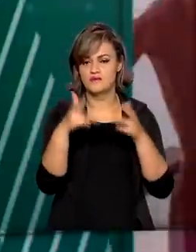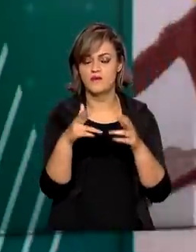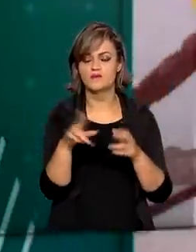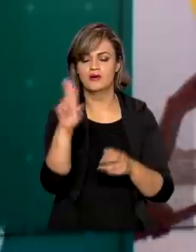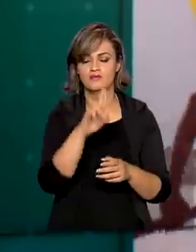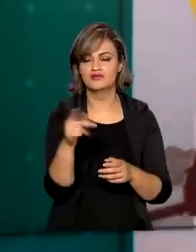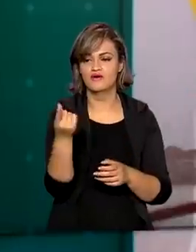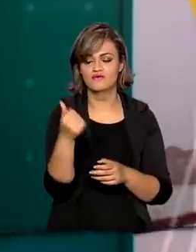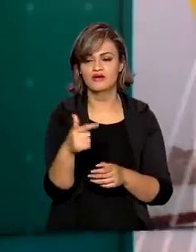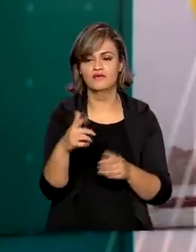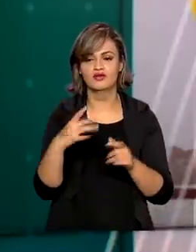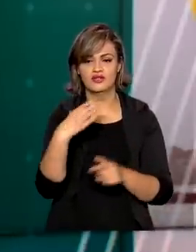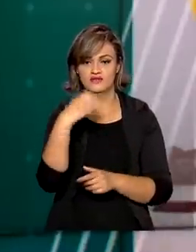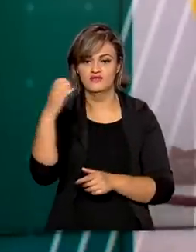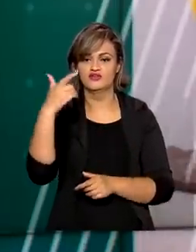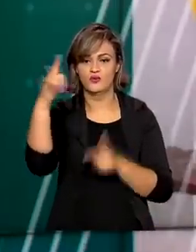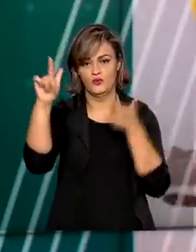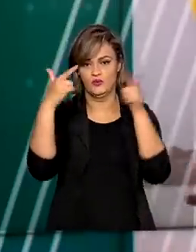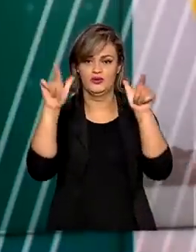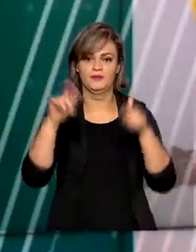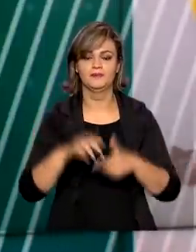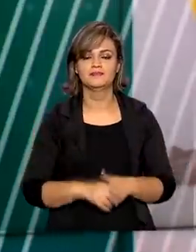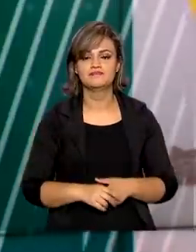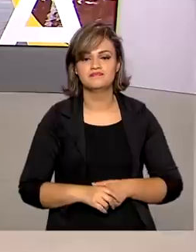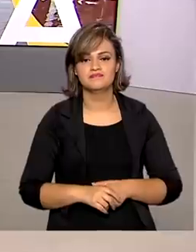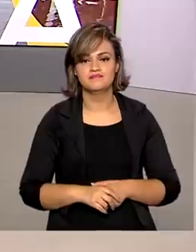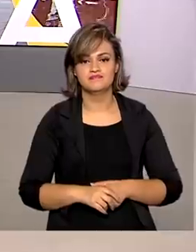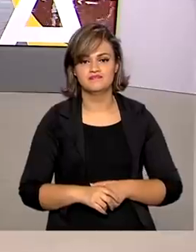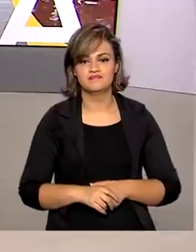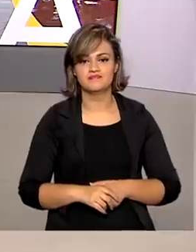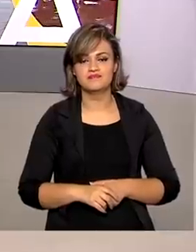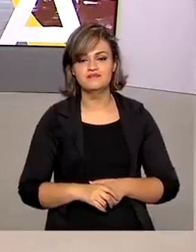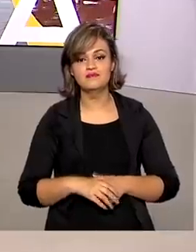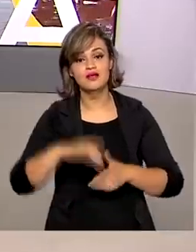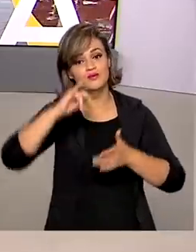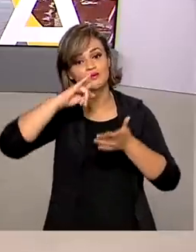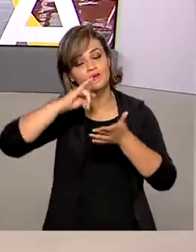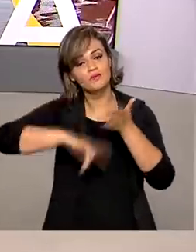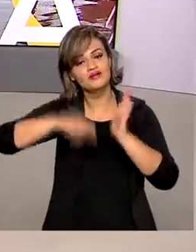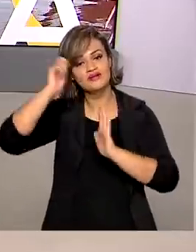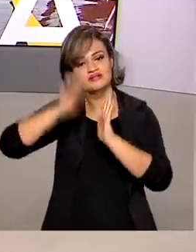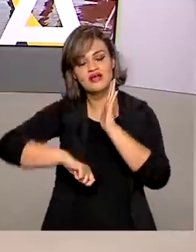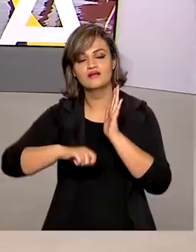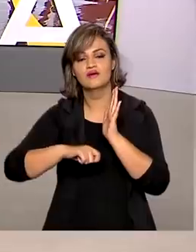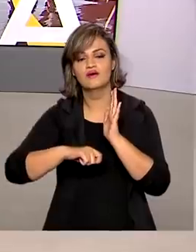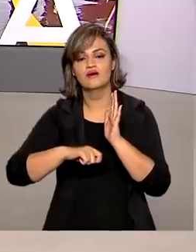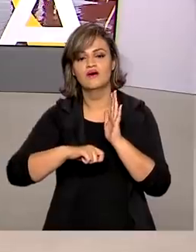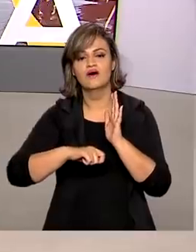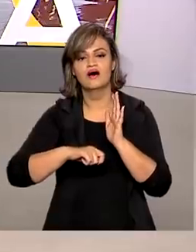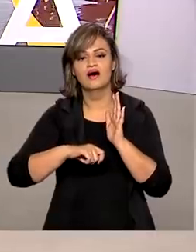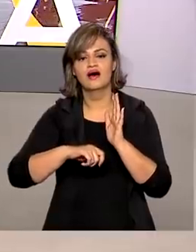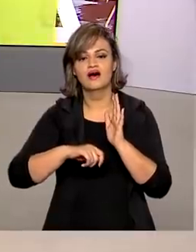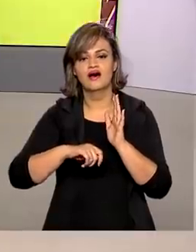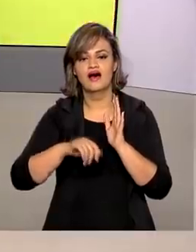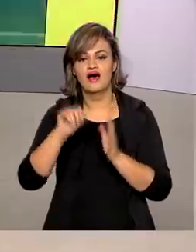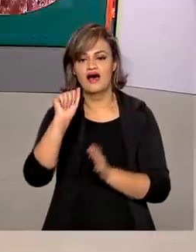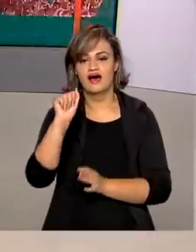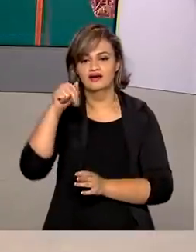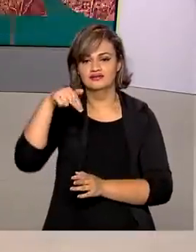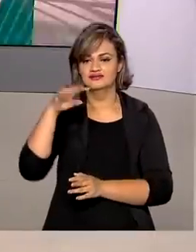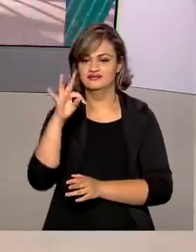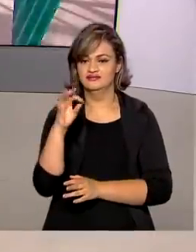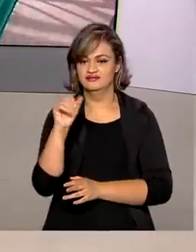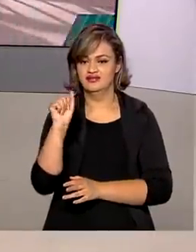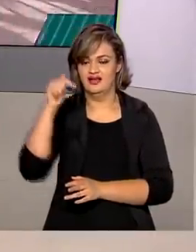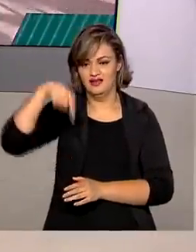o crédito do valor pago sem sofrer penalidades. Documento assinado entre a Agência Nacional de Transportes Aquaviários, ANTAC, e